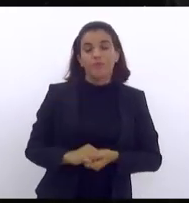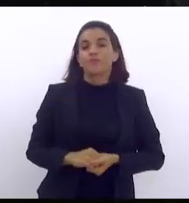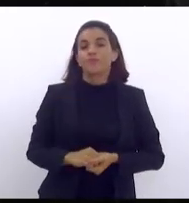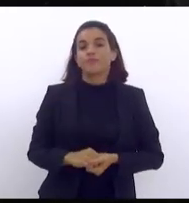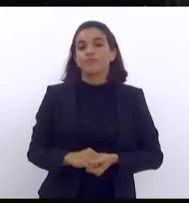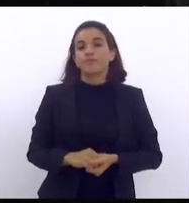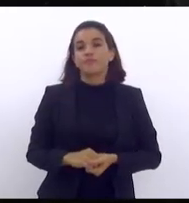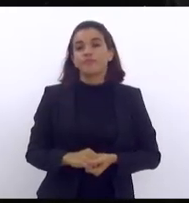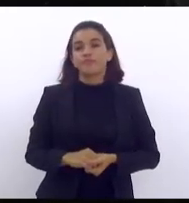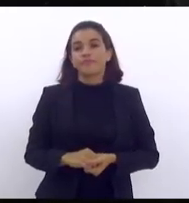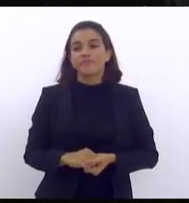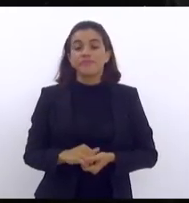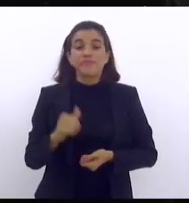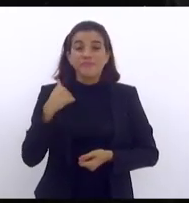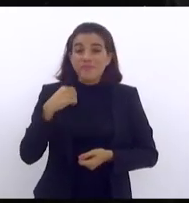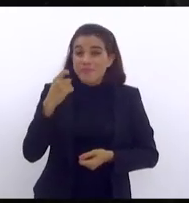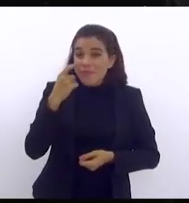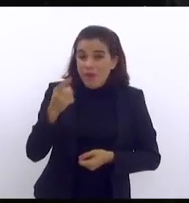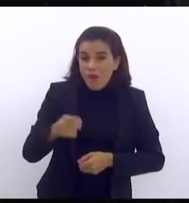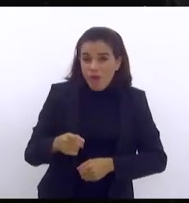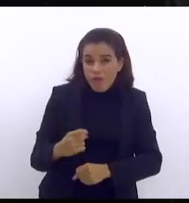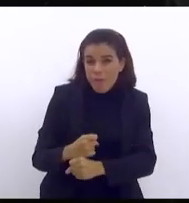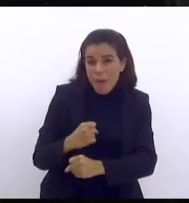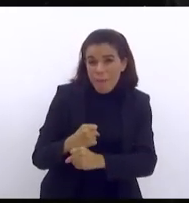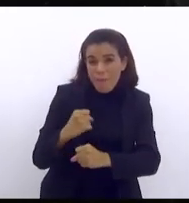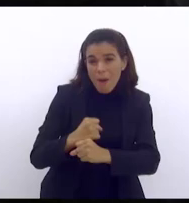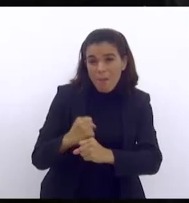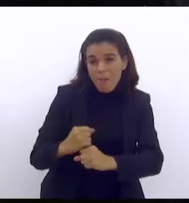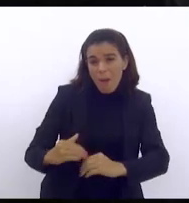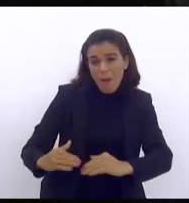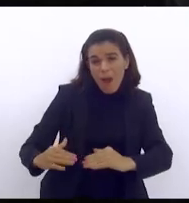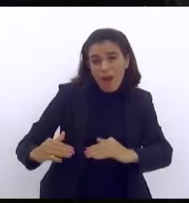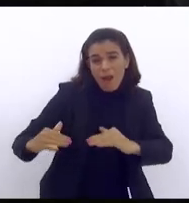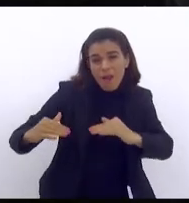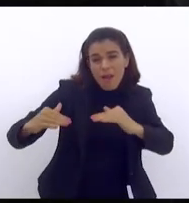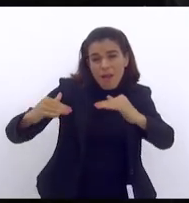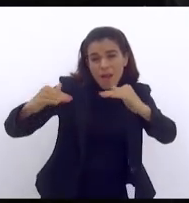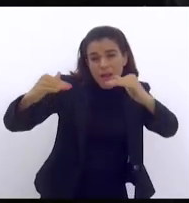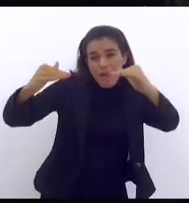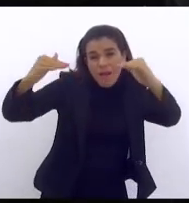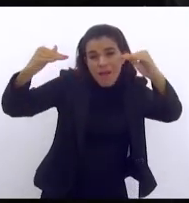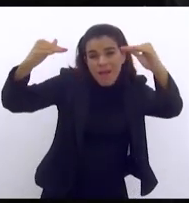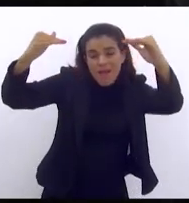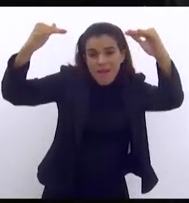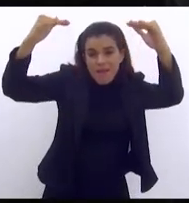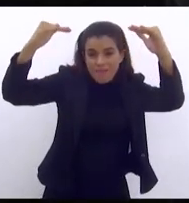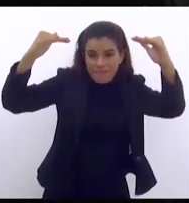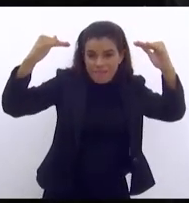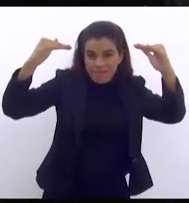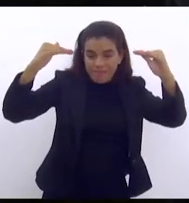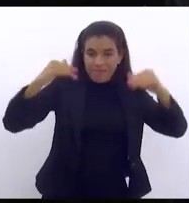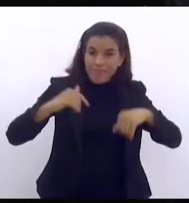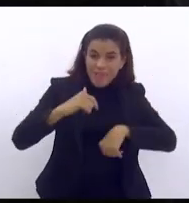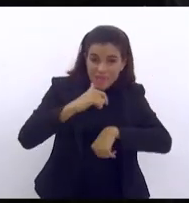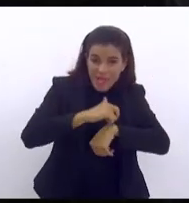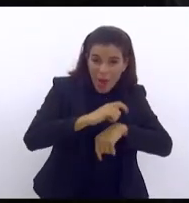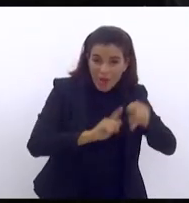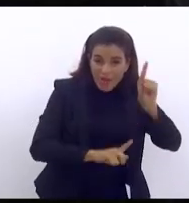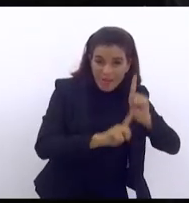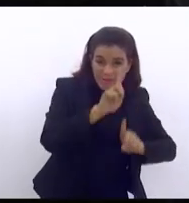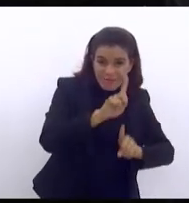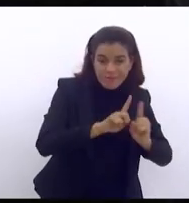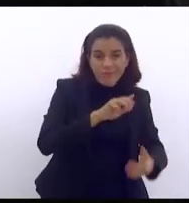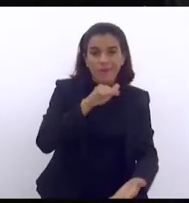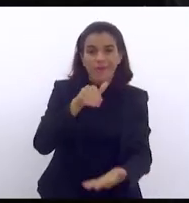vi aquilo nascer do chão desde a licitação e deputado